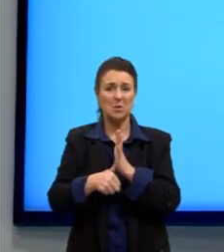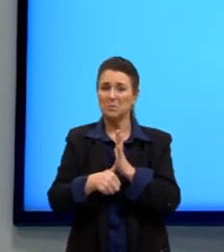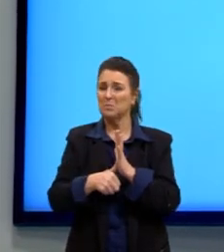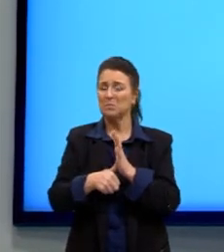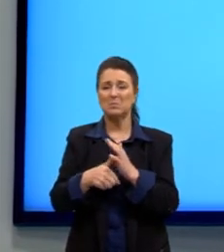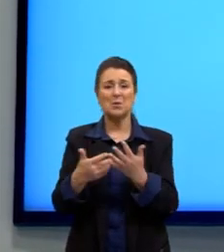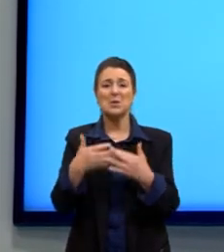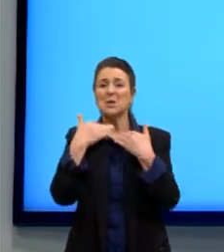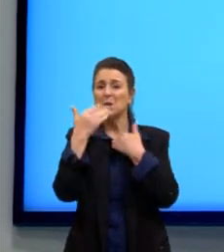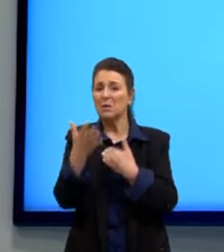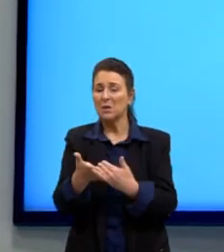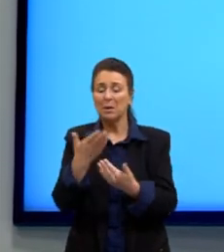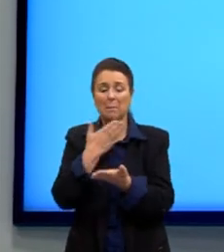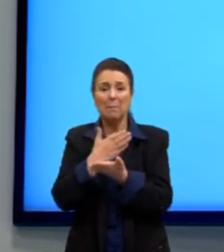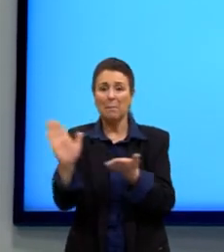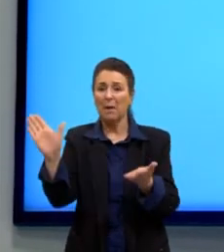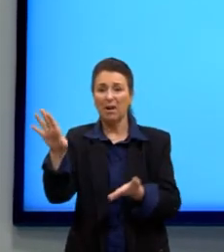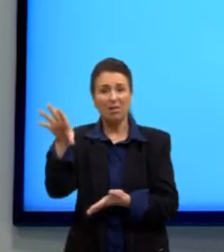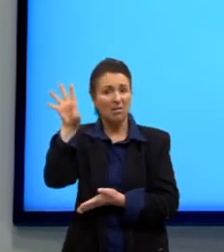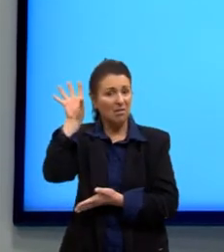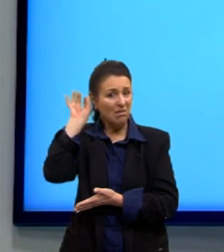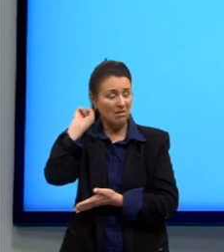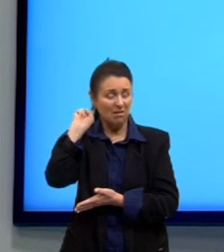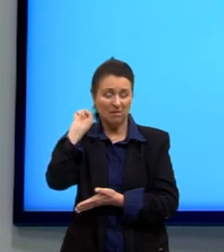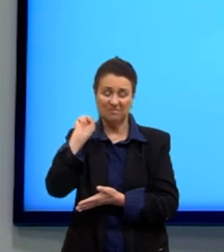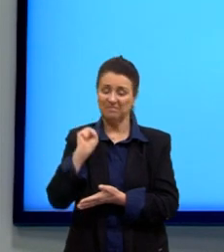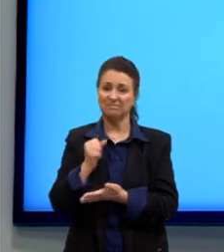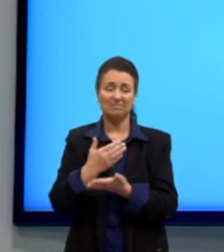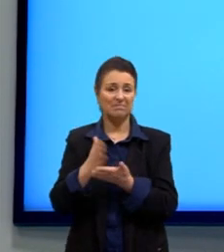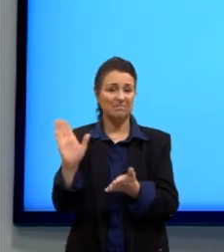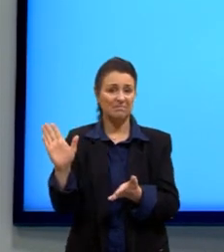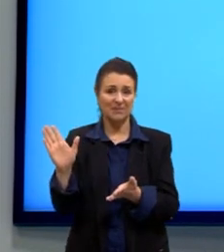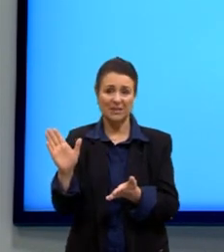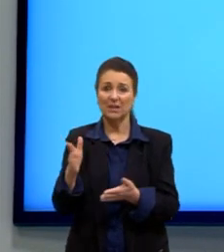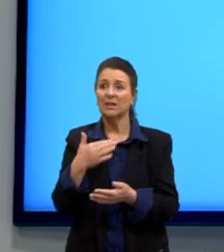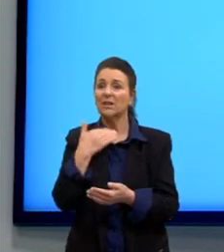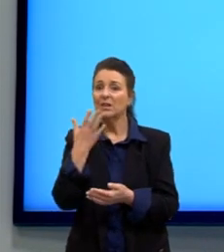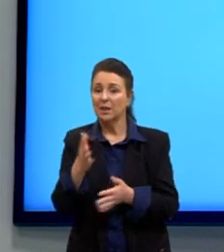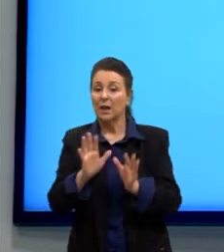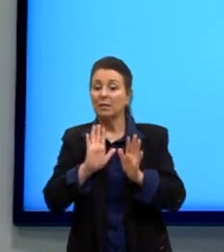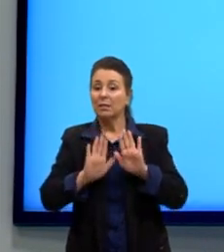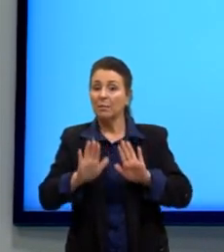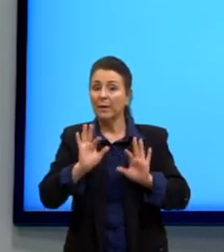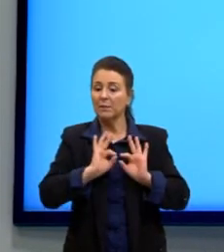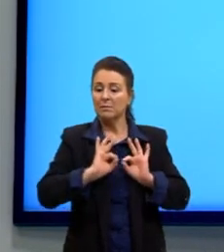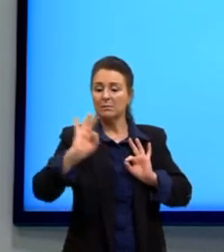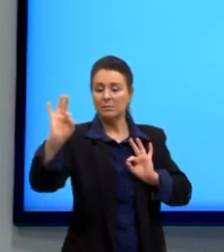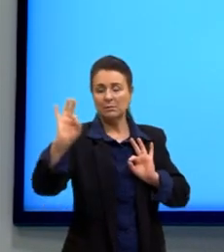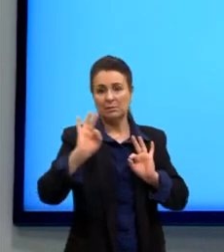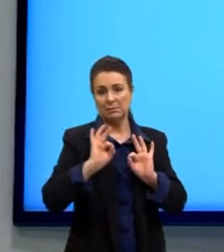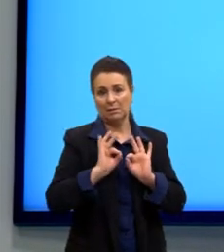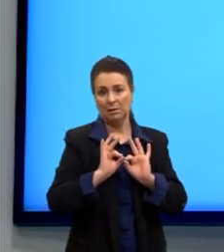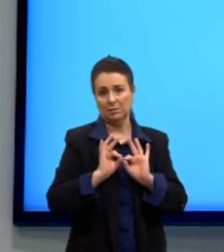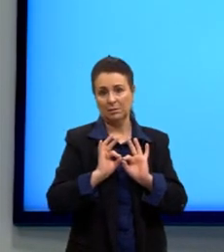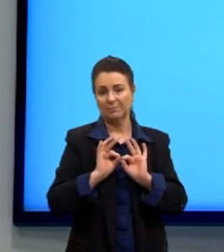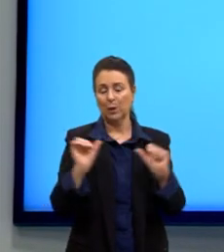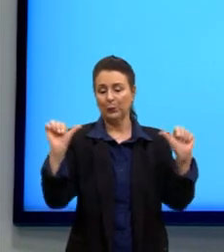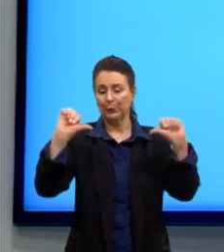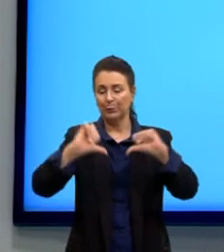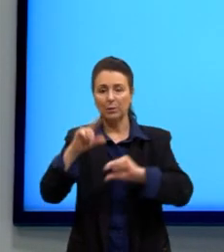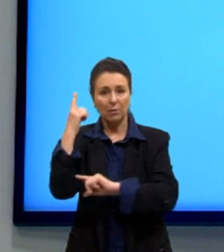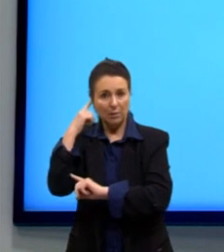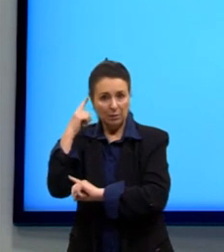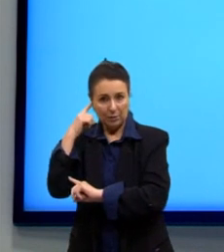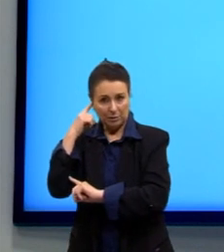pouco período de tempo, não teria tanto problema, mas um período maior de tempo, dependendo da distância, já pode prejudicar o nosso ouvido,